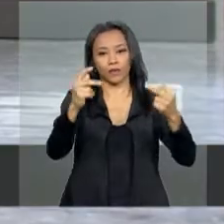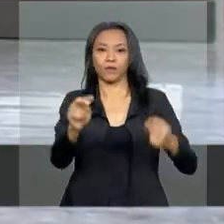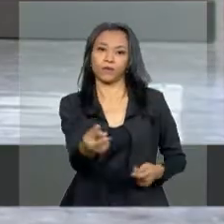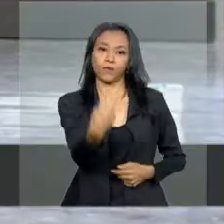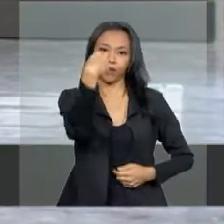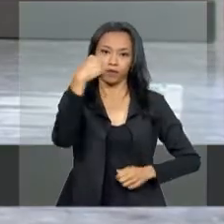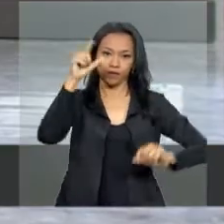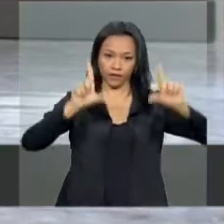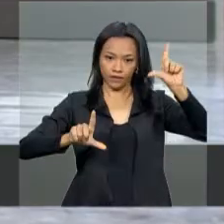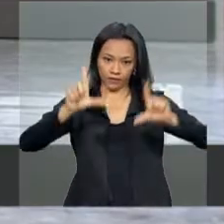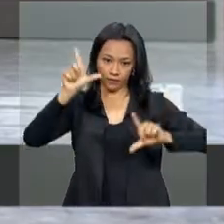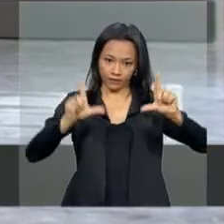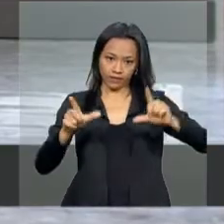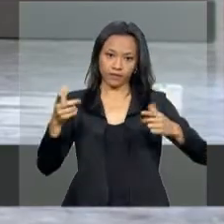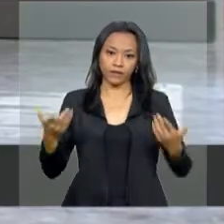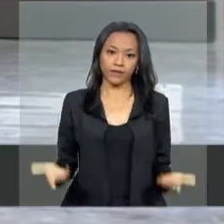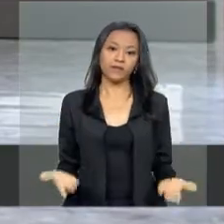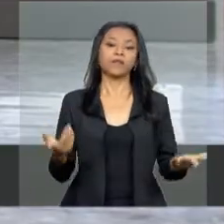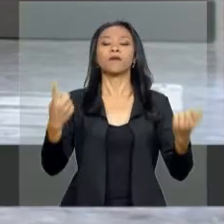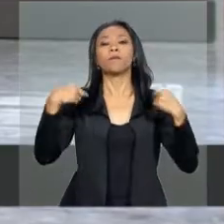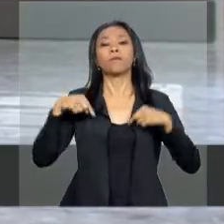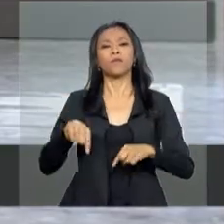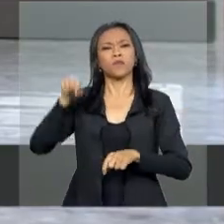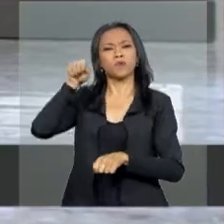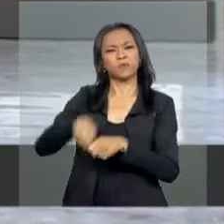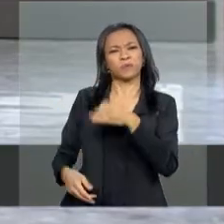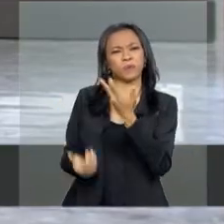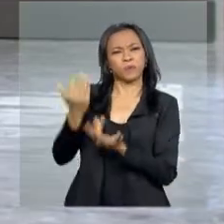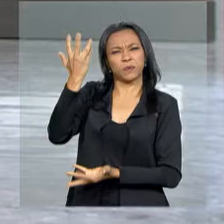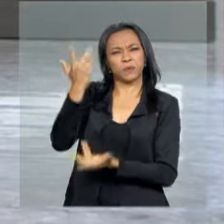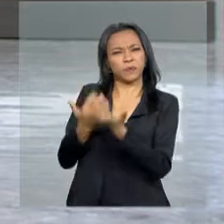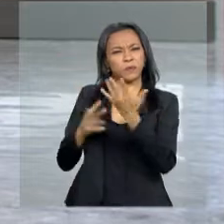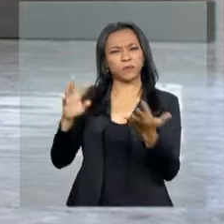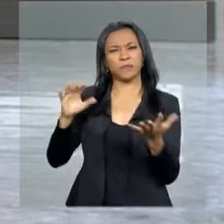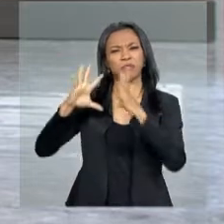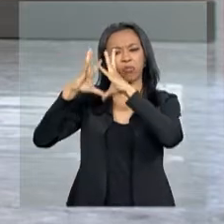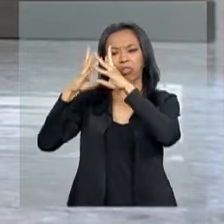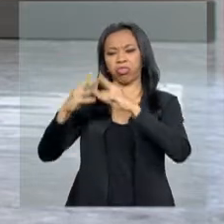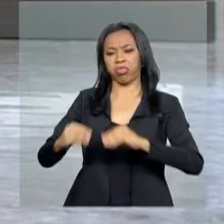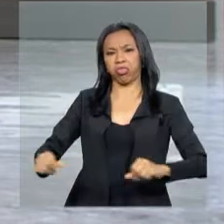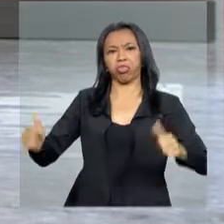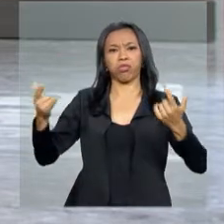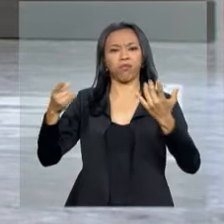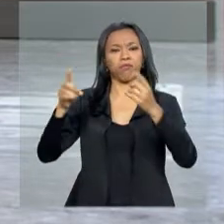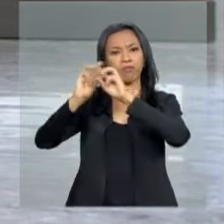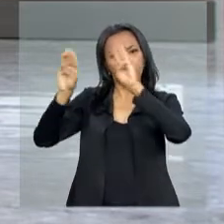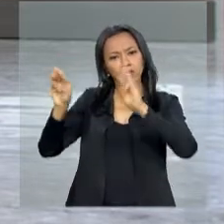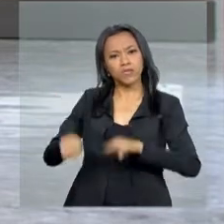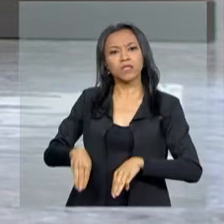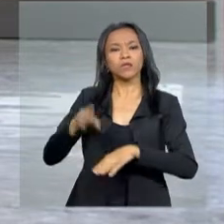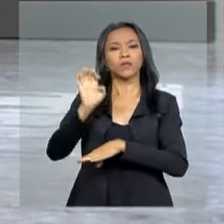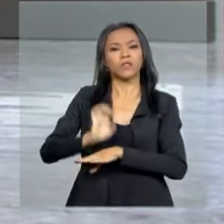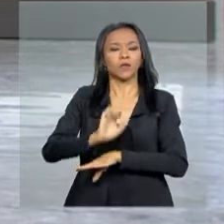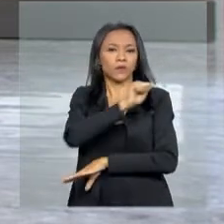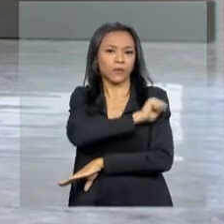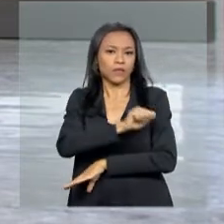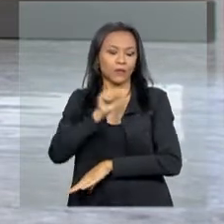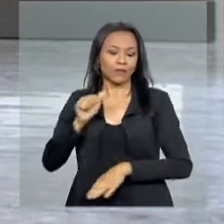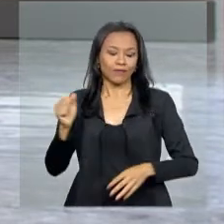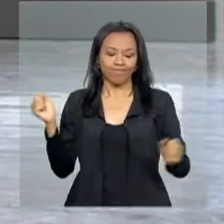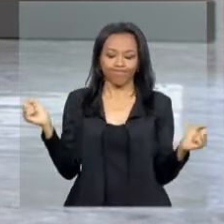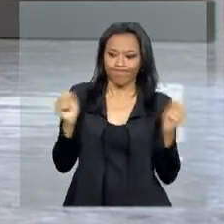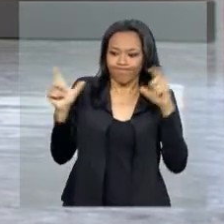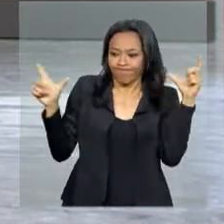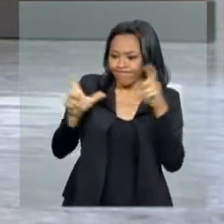na TVNBR. Bem, o incêndio que destruiu o acervo e as instalações do Museu Nacional no Rio de Janeiro provocou